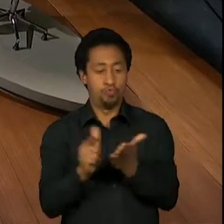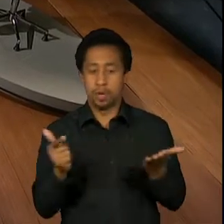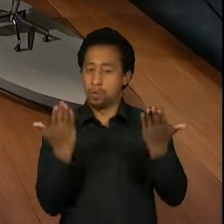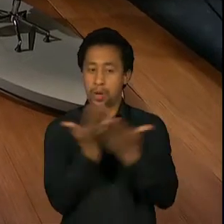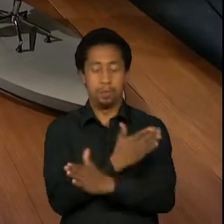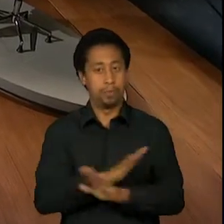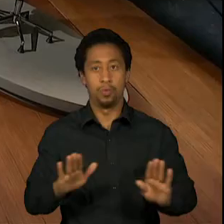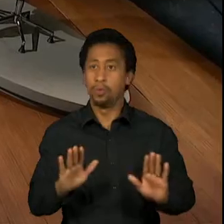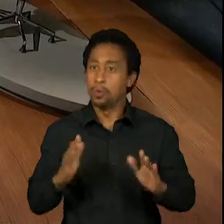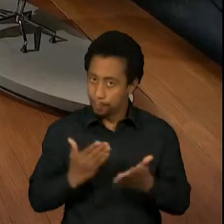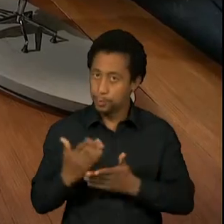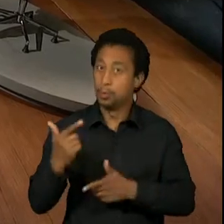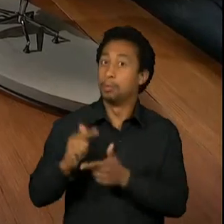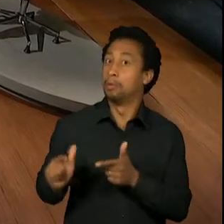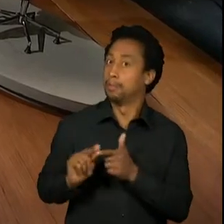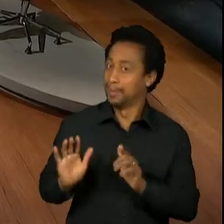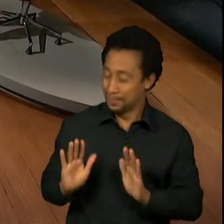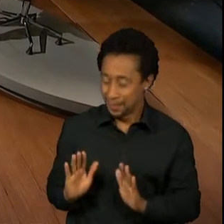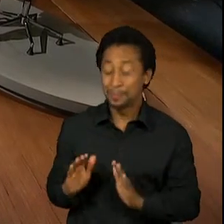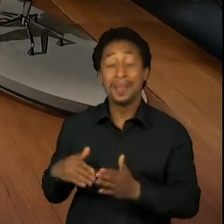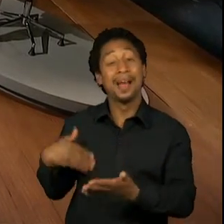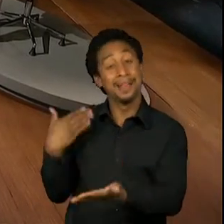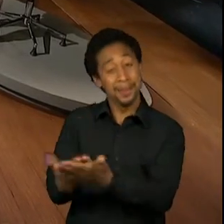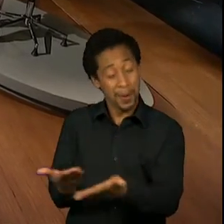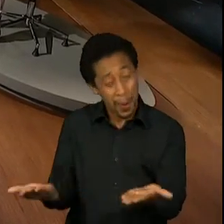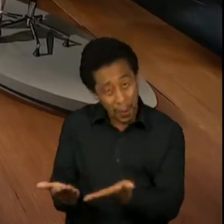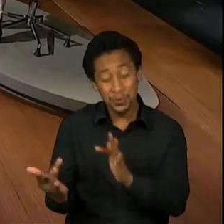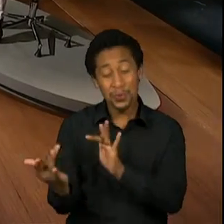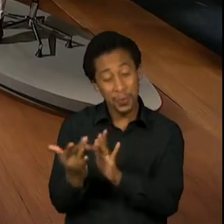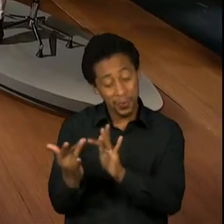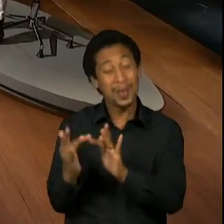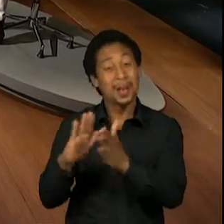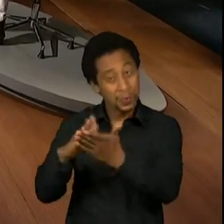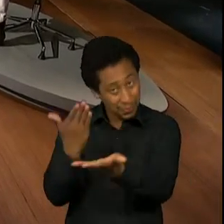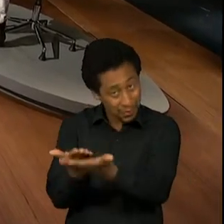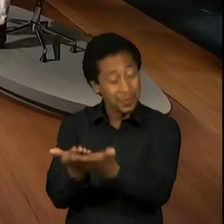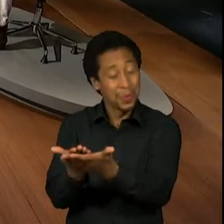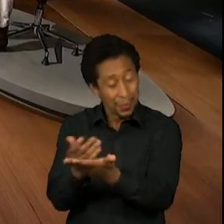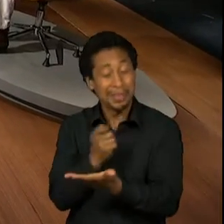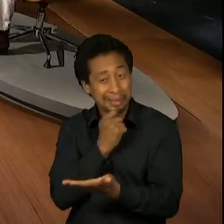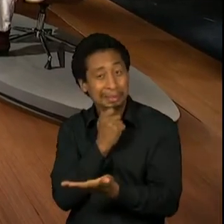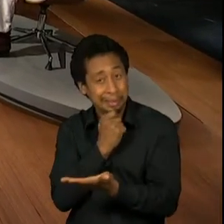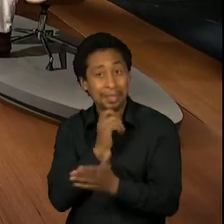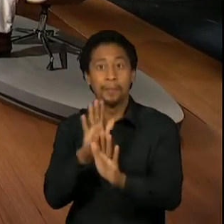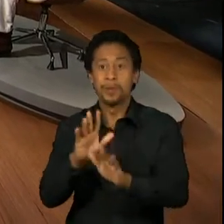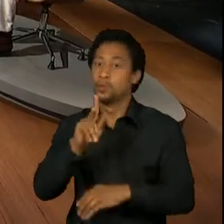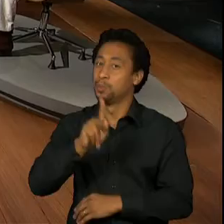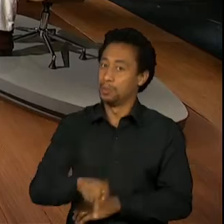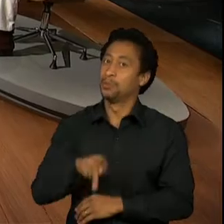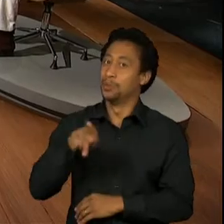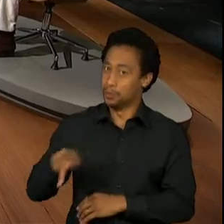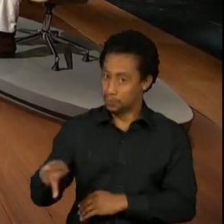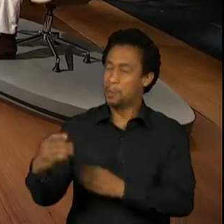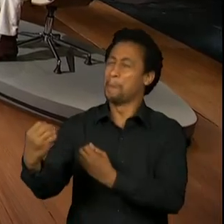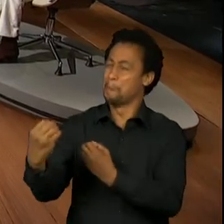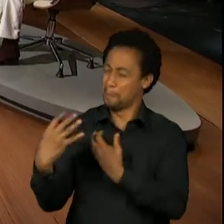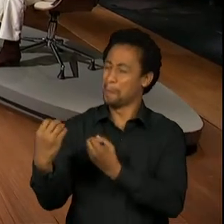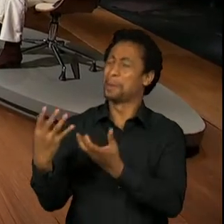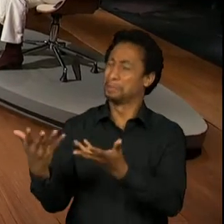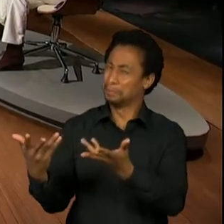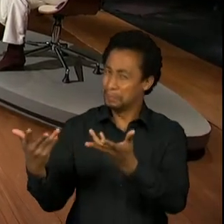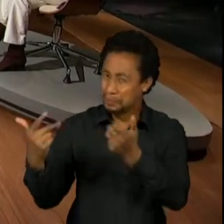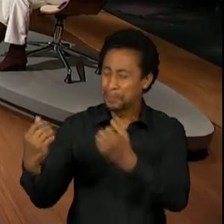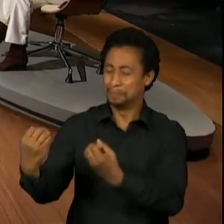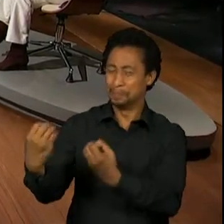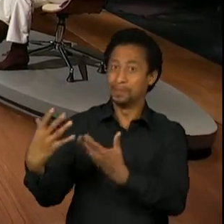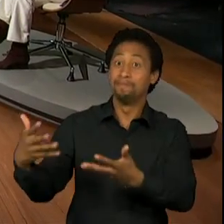Bandeirantes hoje, trabalho com eles, continuo tendo uma admiração muito grande. Mas, sim, os professores foram excelentes e foram eles que realmente